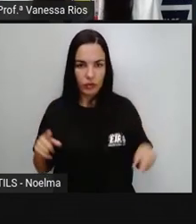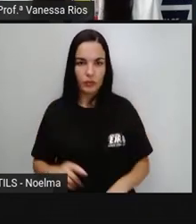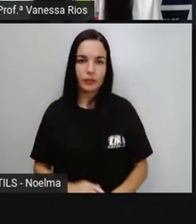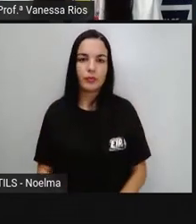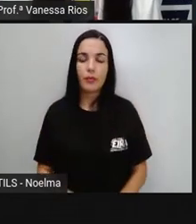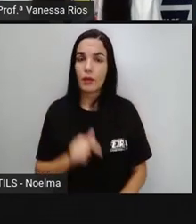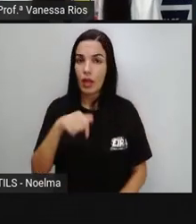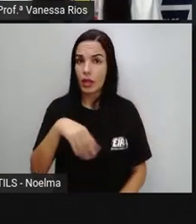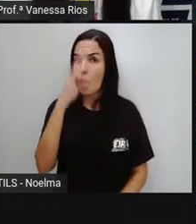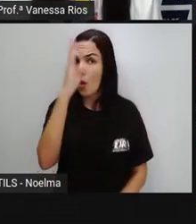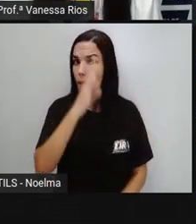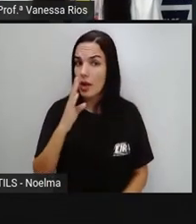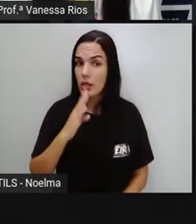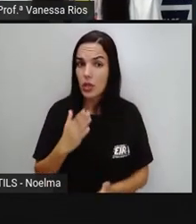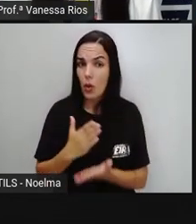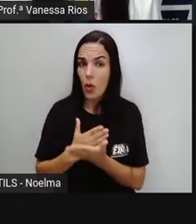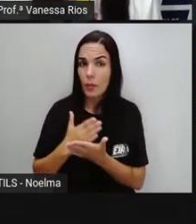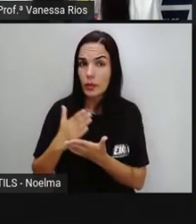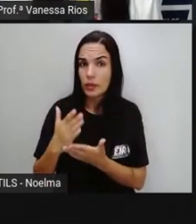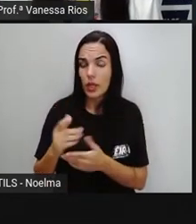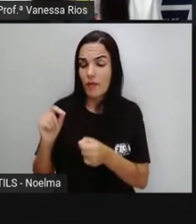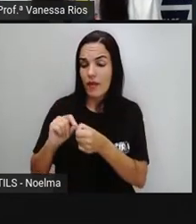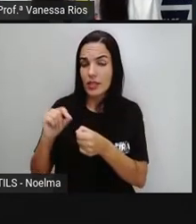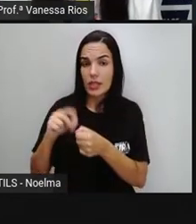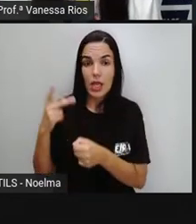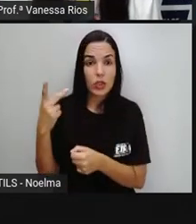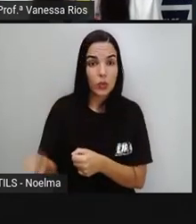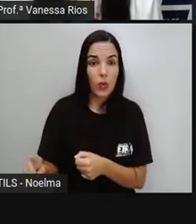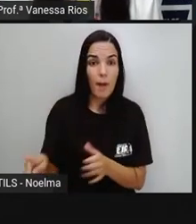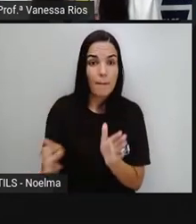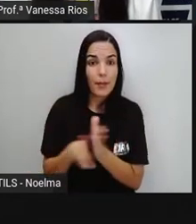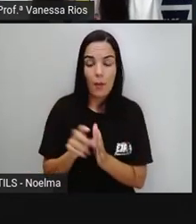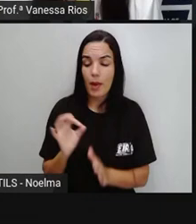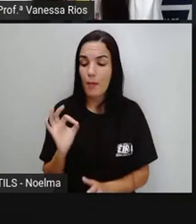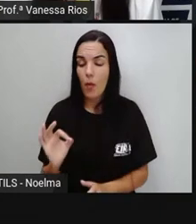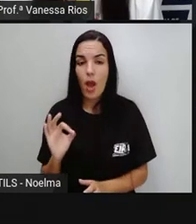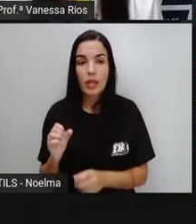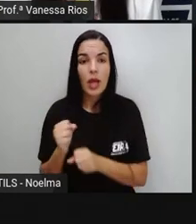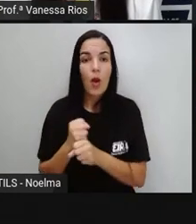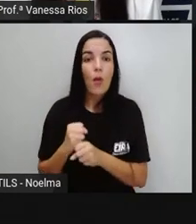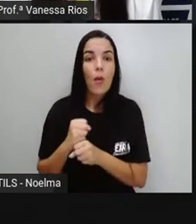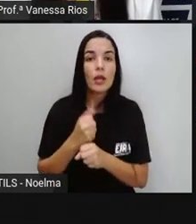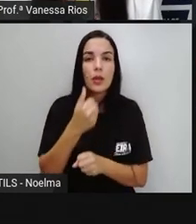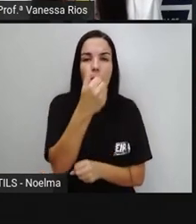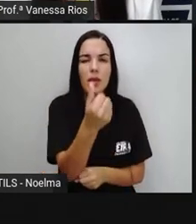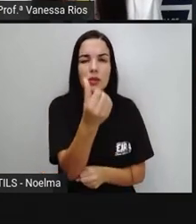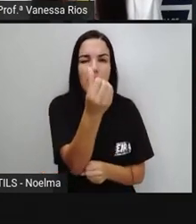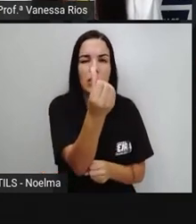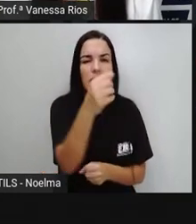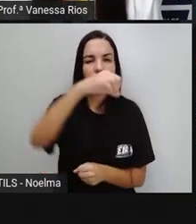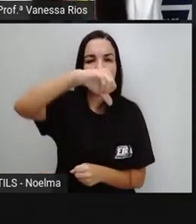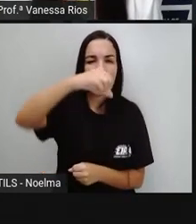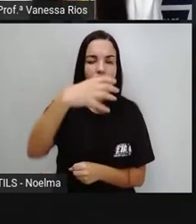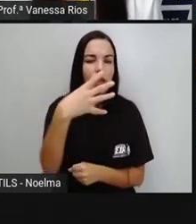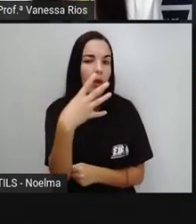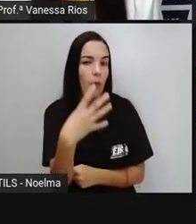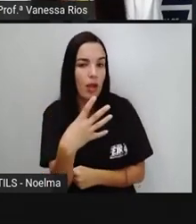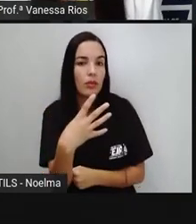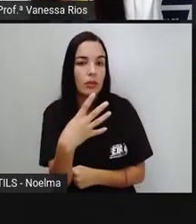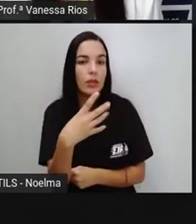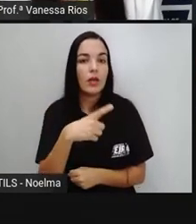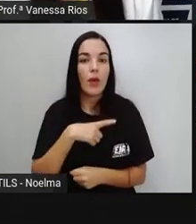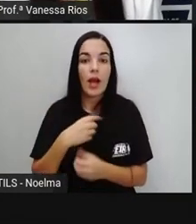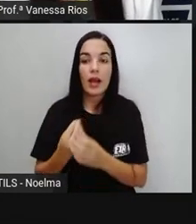O Brasil Começou então A produzir As suas próprias Moedas Ainda em 1694